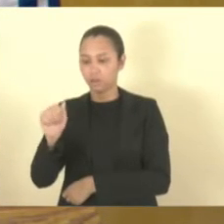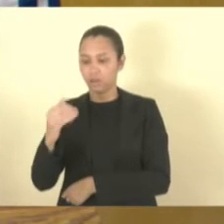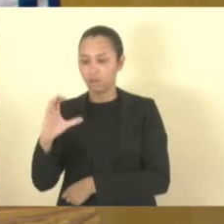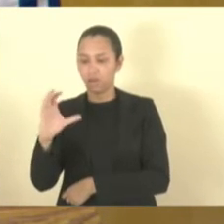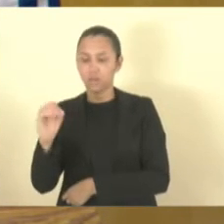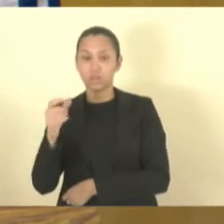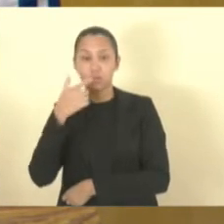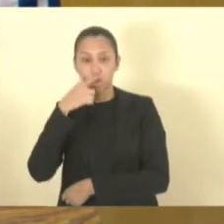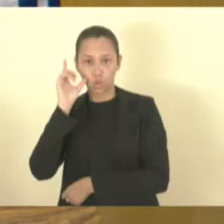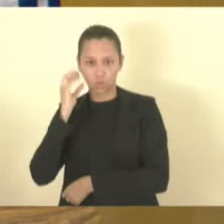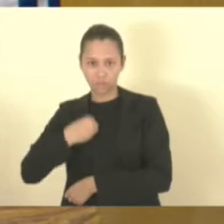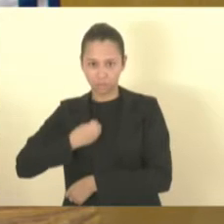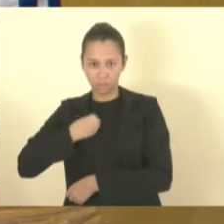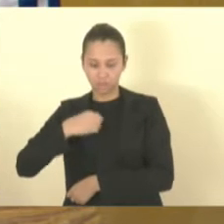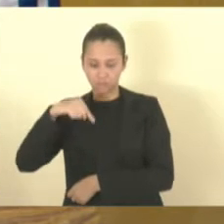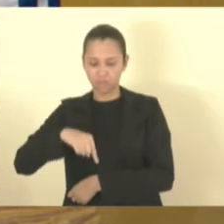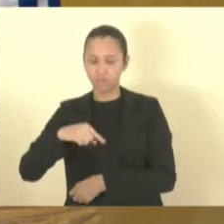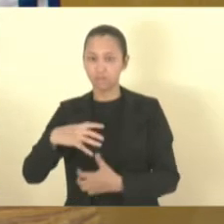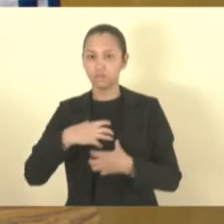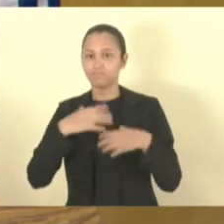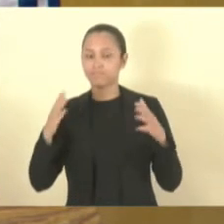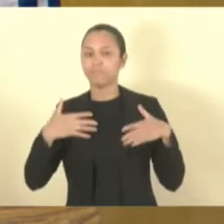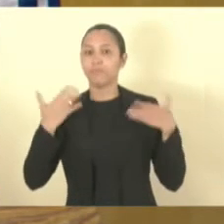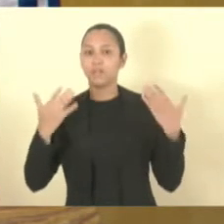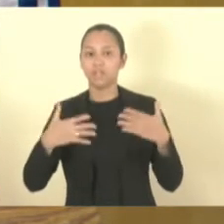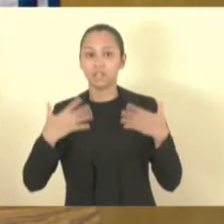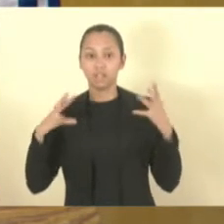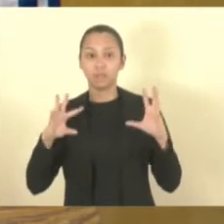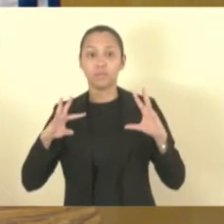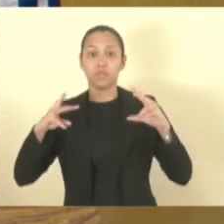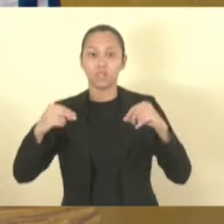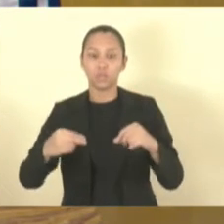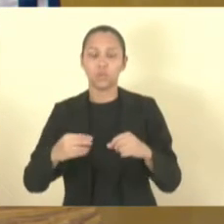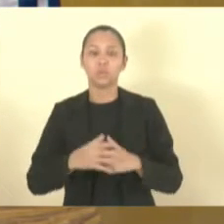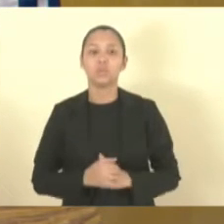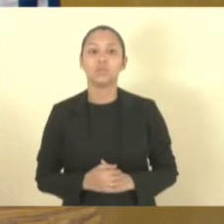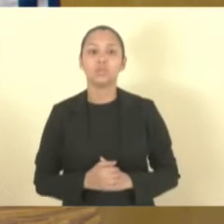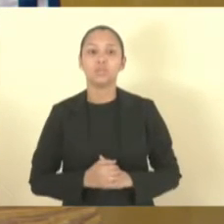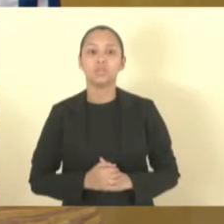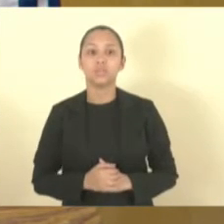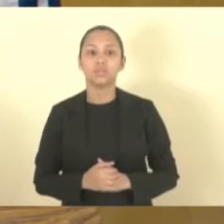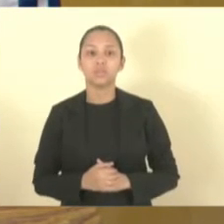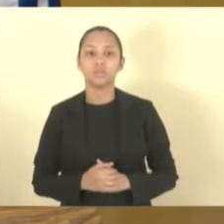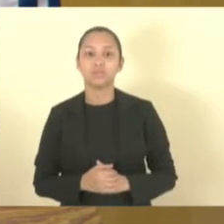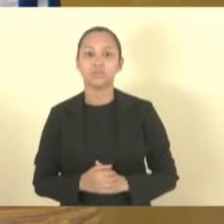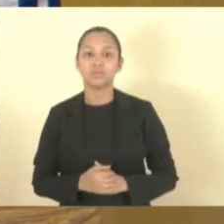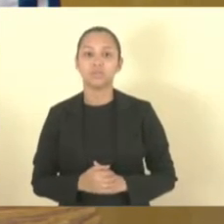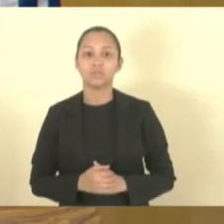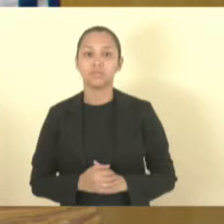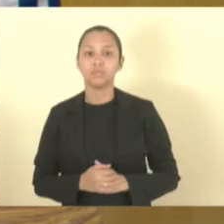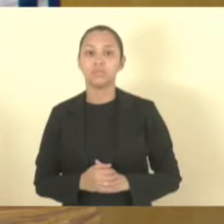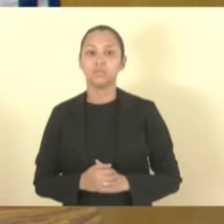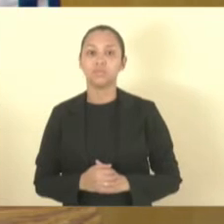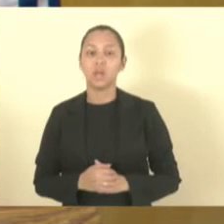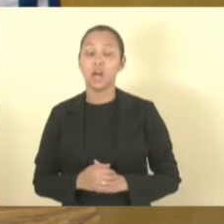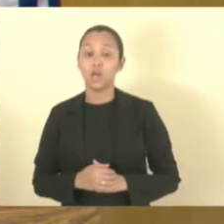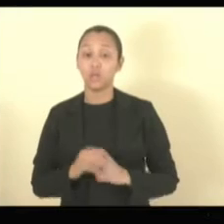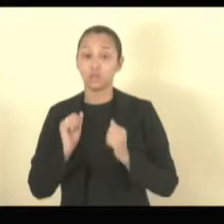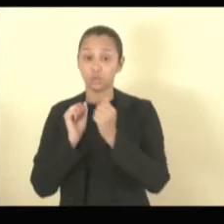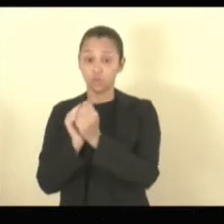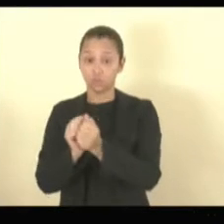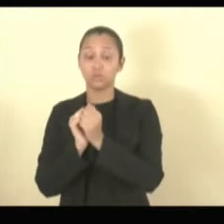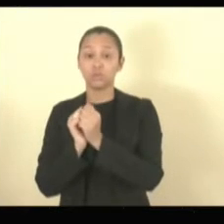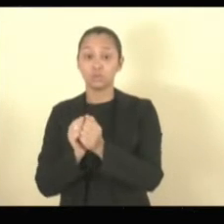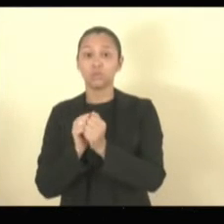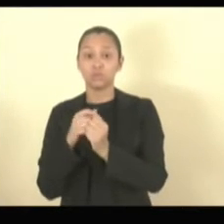presente ontem aqui. Foi de grande alegria para todos. senhores que, junto conosco,